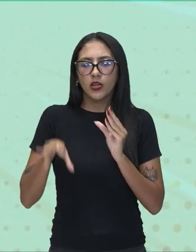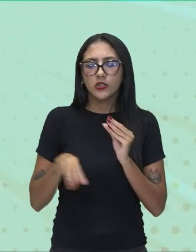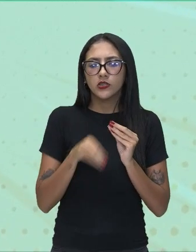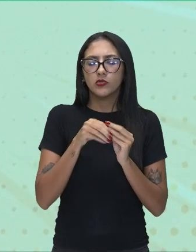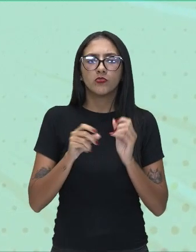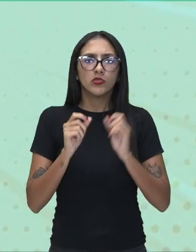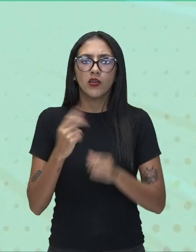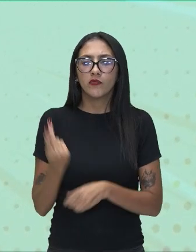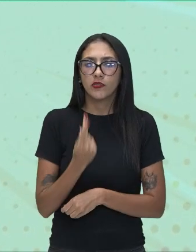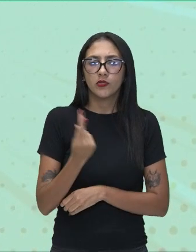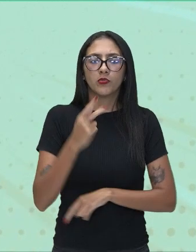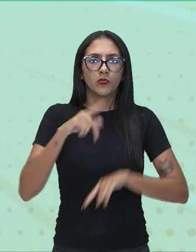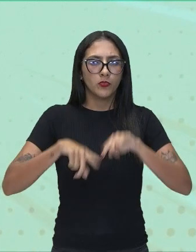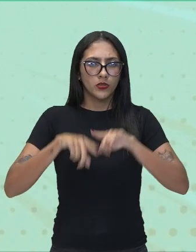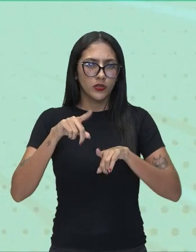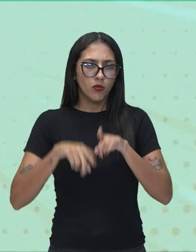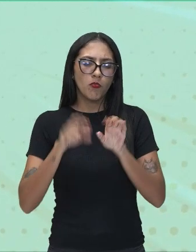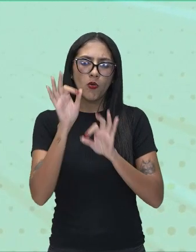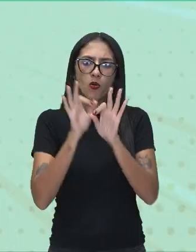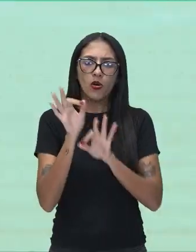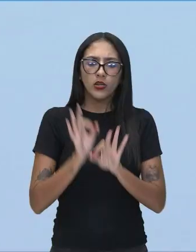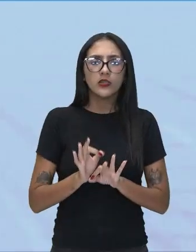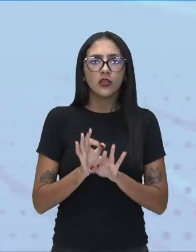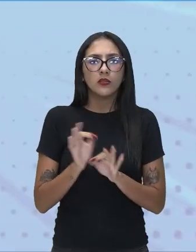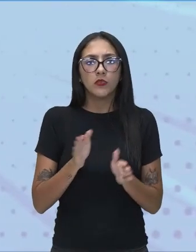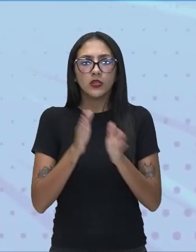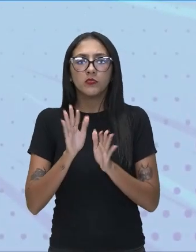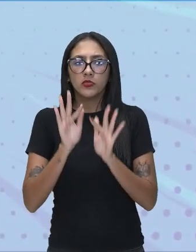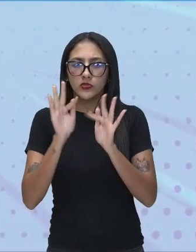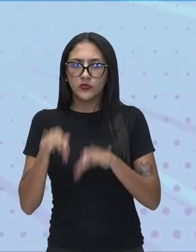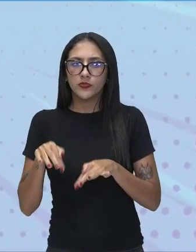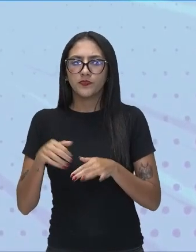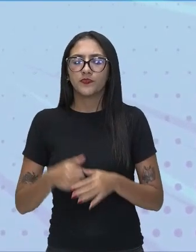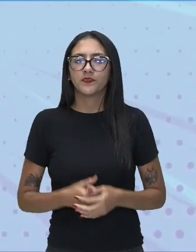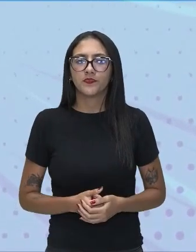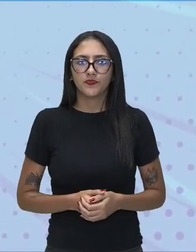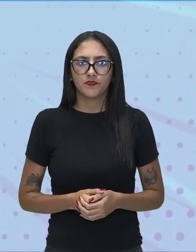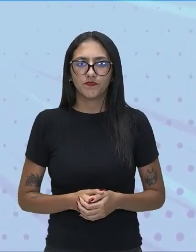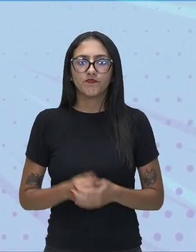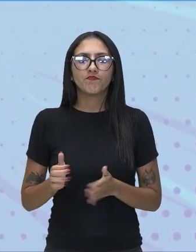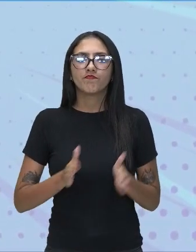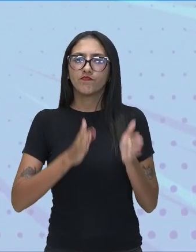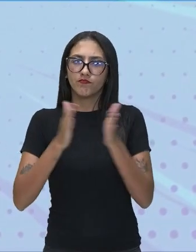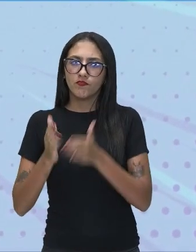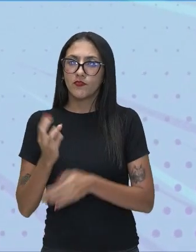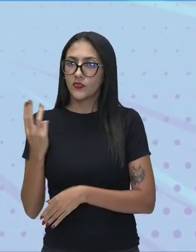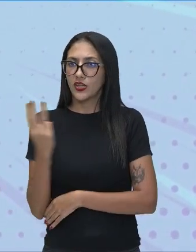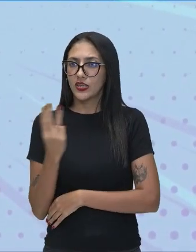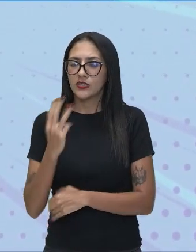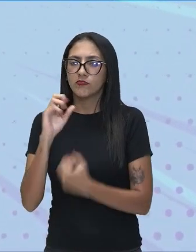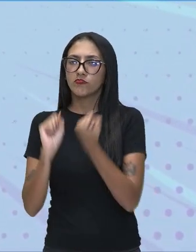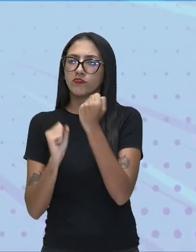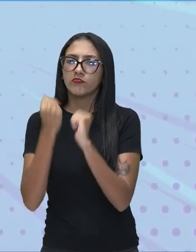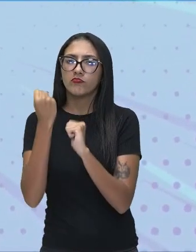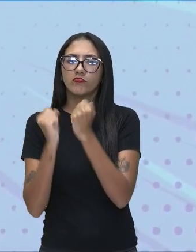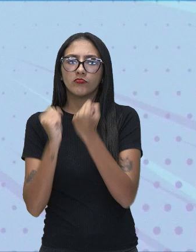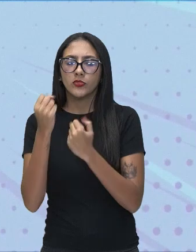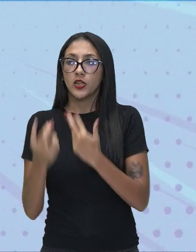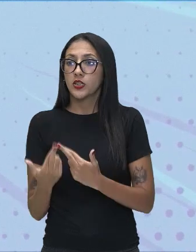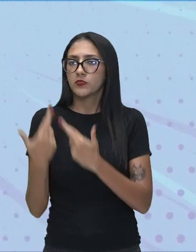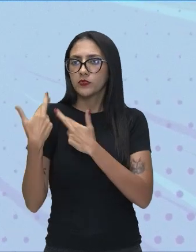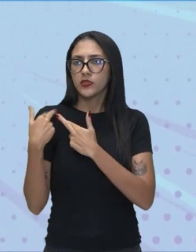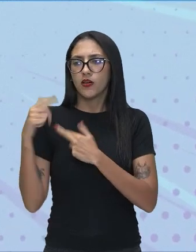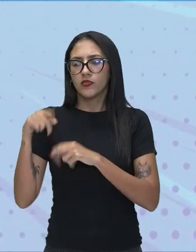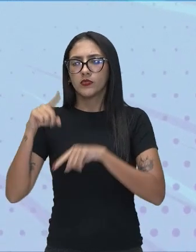-primas, preparando-as para a montagem final. Finalmente, na terceira fase, as indústrias de bens de consumo